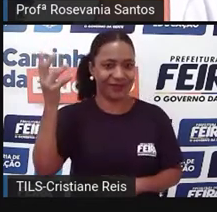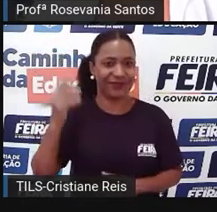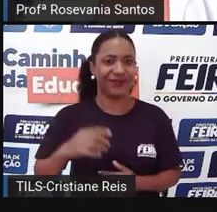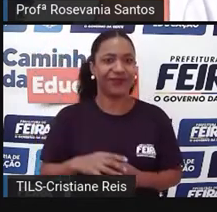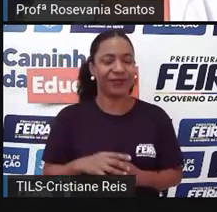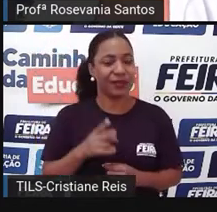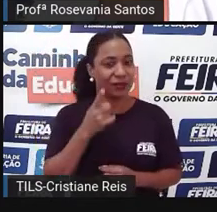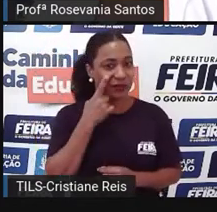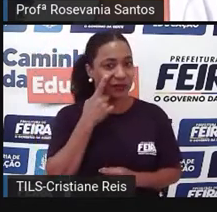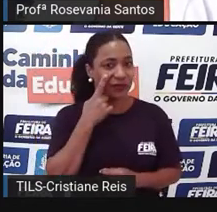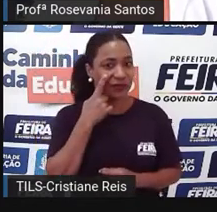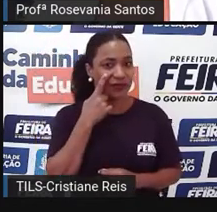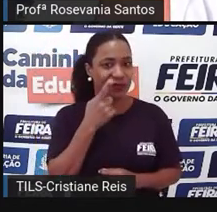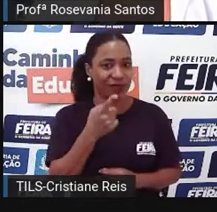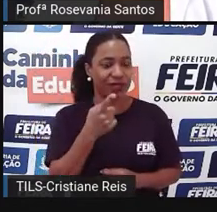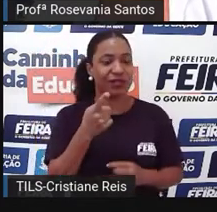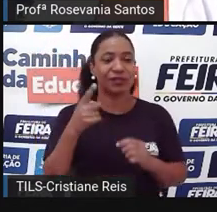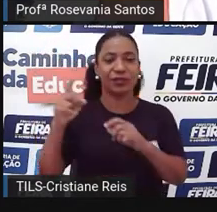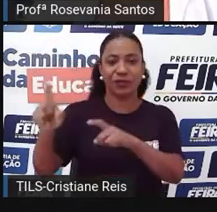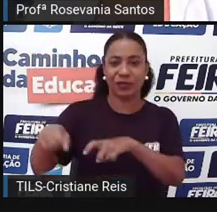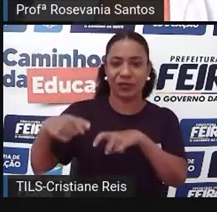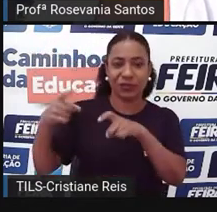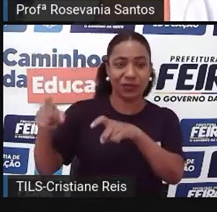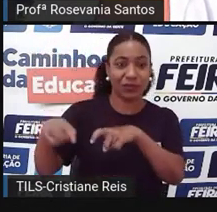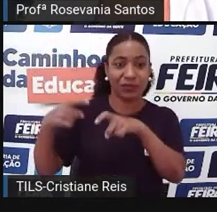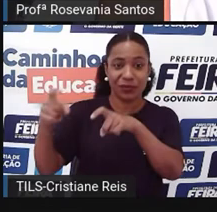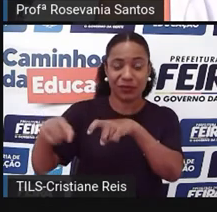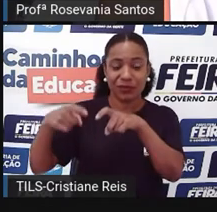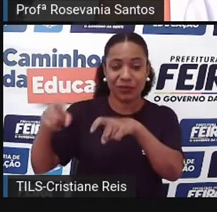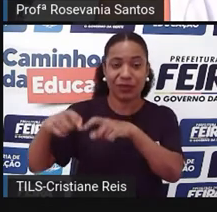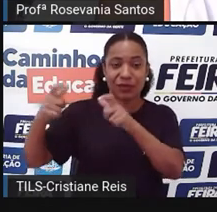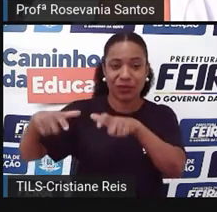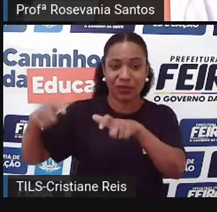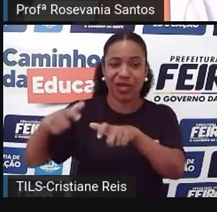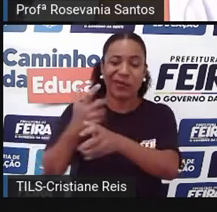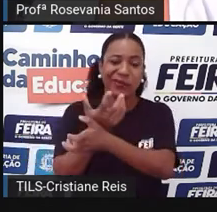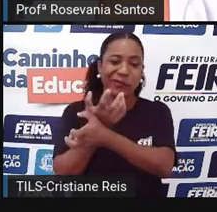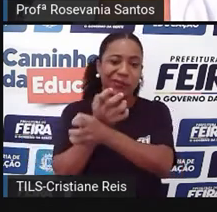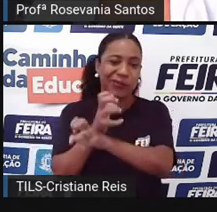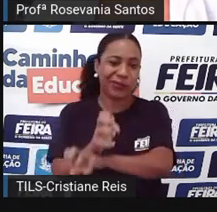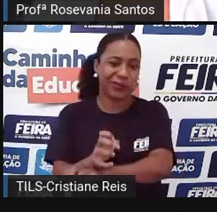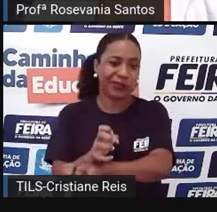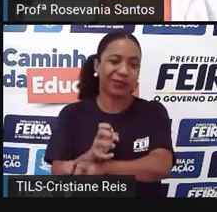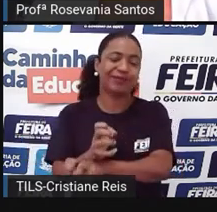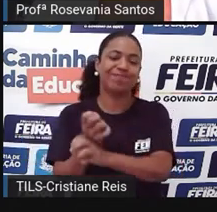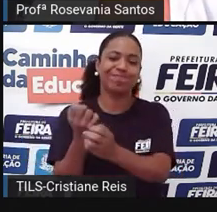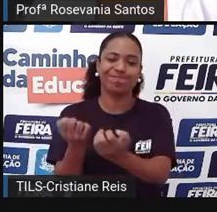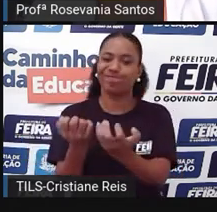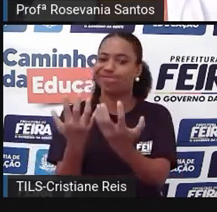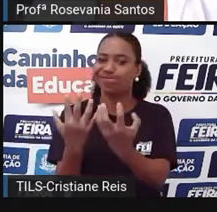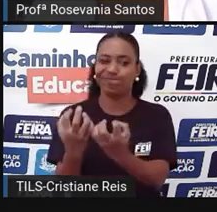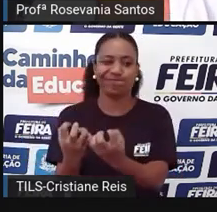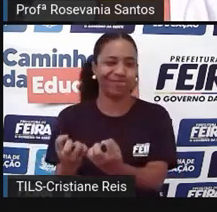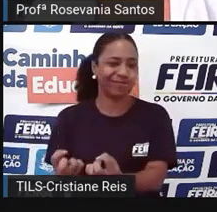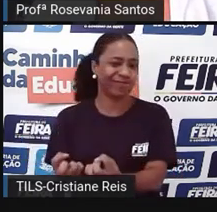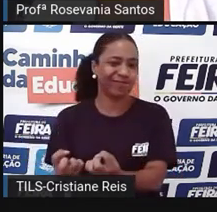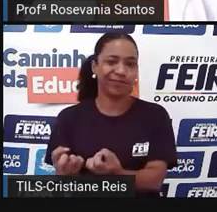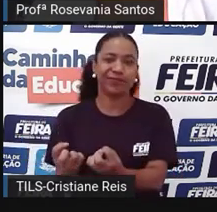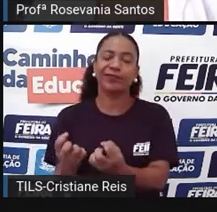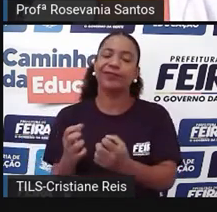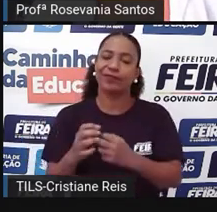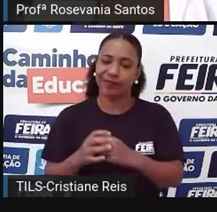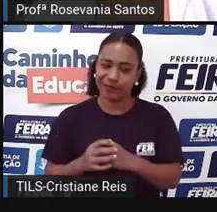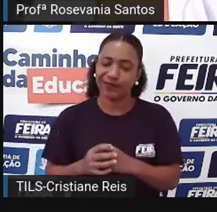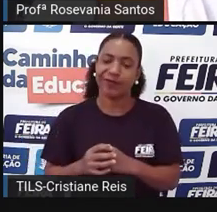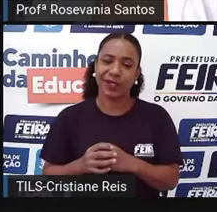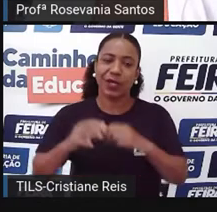visto como uma questão rural, né, a gente aqui, infelizmente, no nordeste, tem as secas constantes, e todo